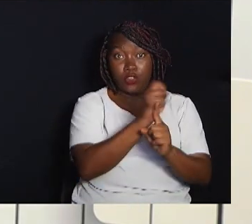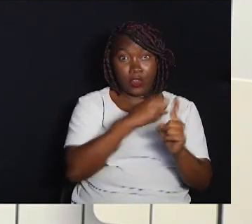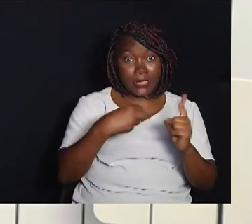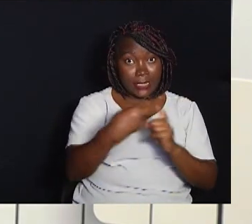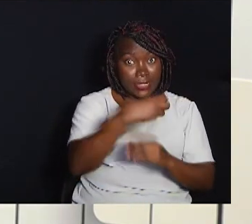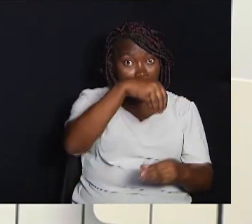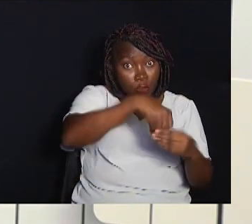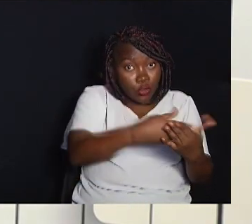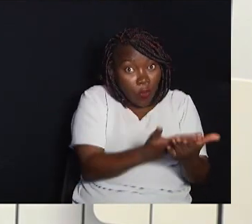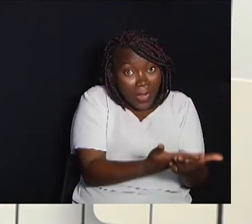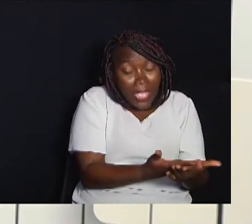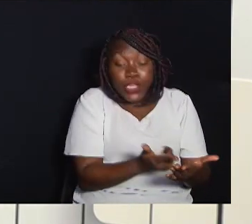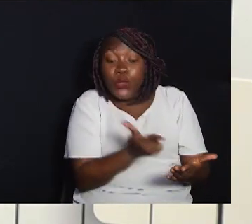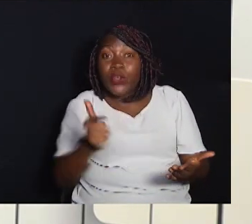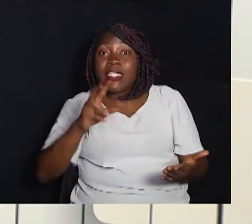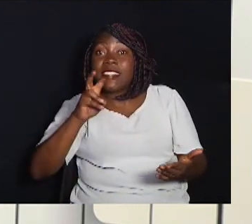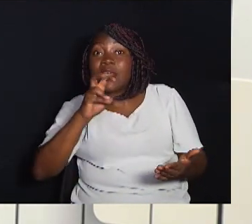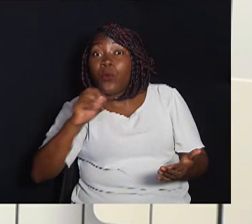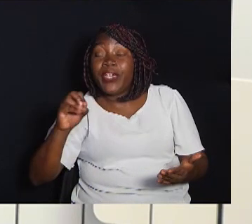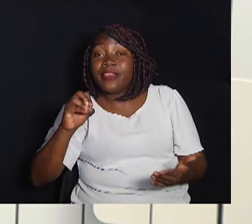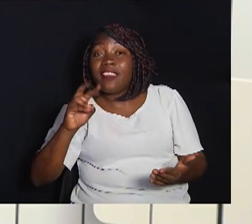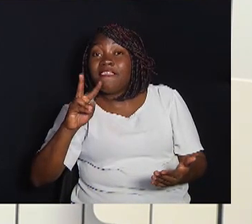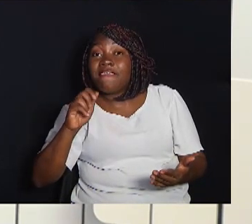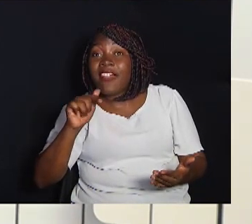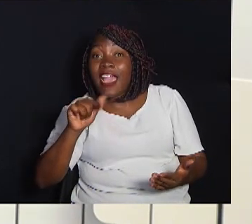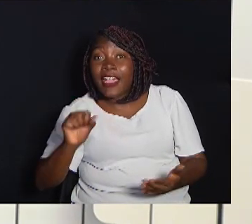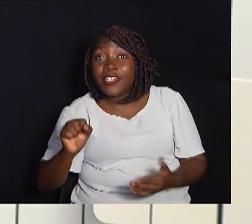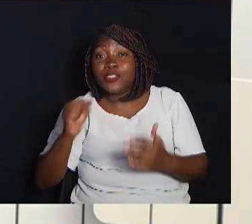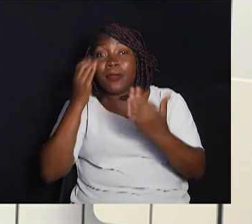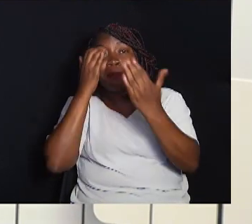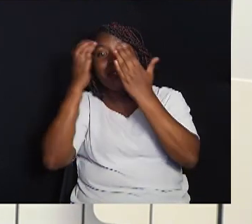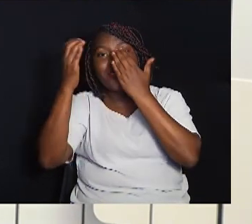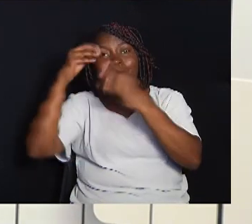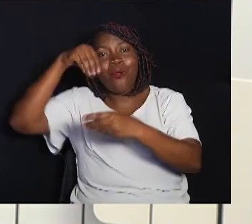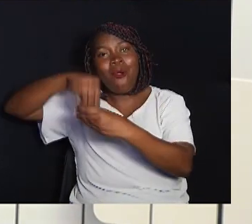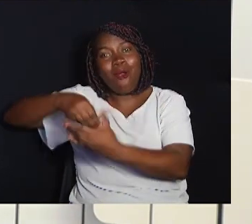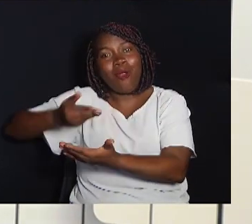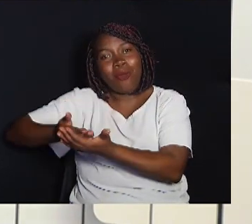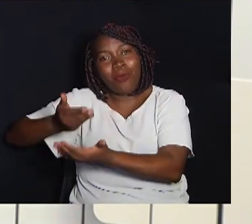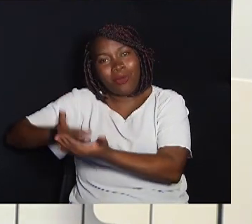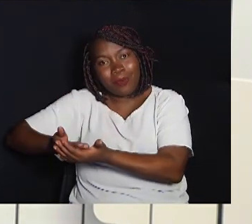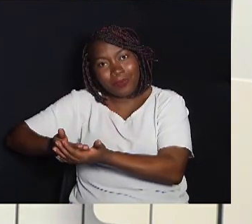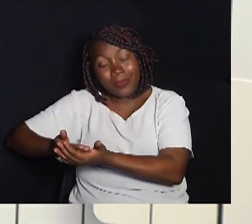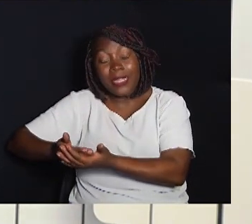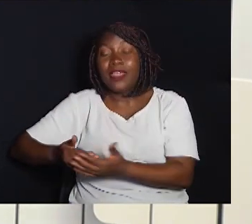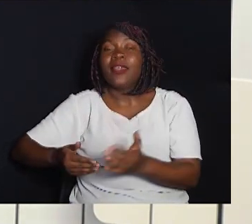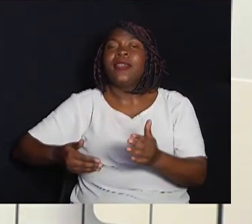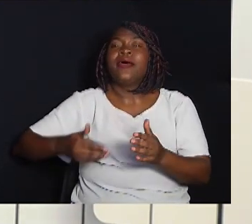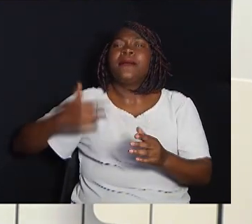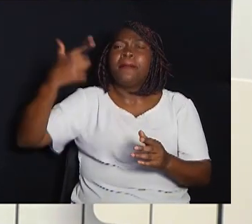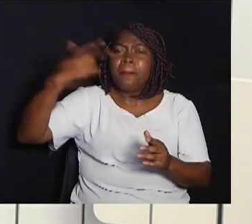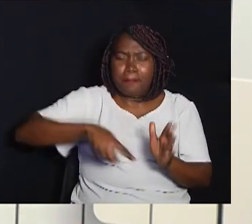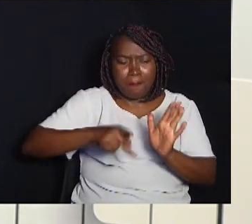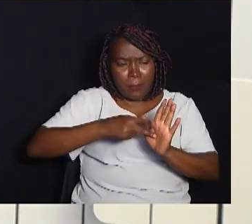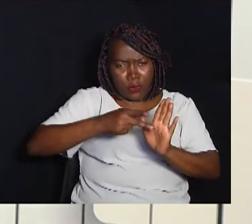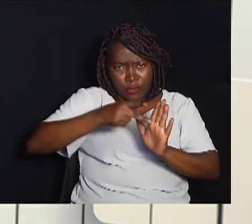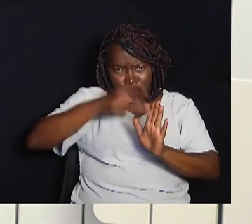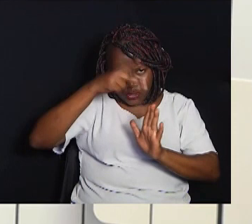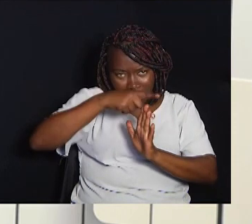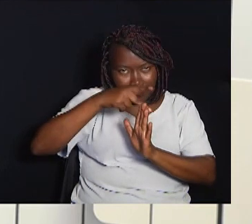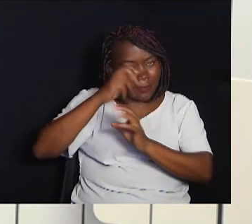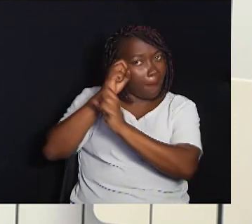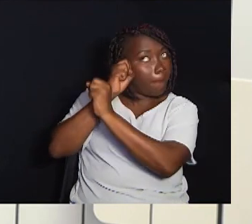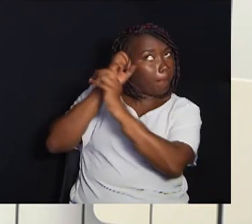50 vagas para psicólogo escolar Ainda entre os projetos previstos em primeira análise